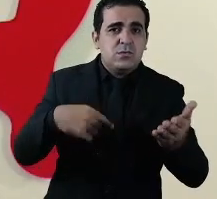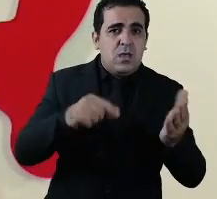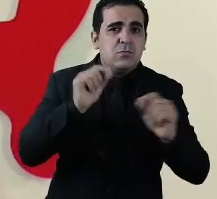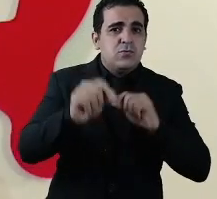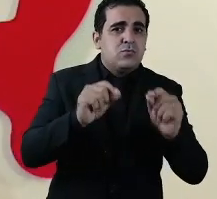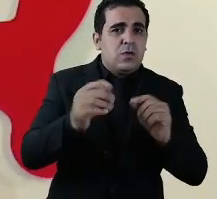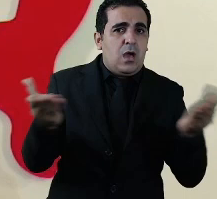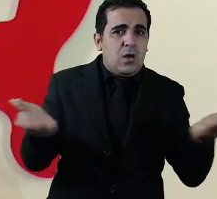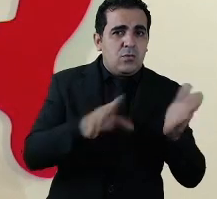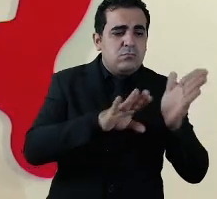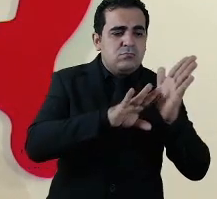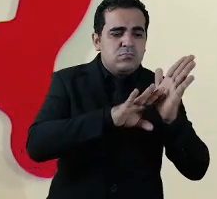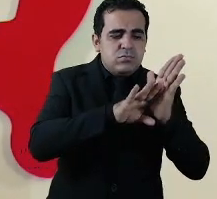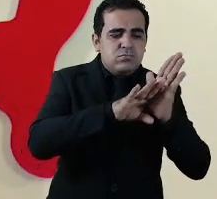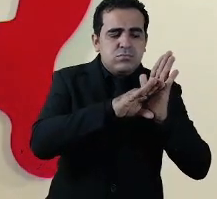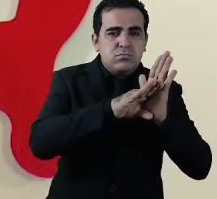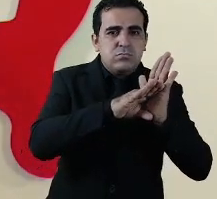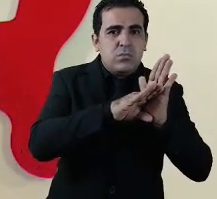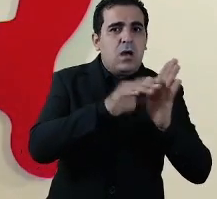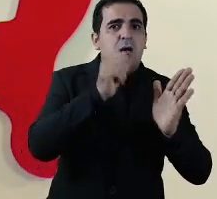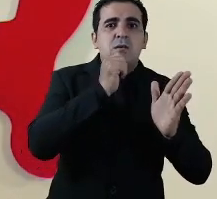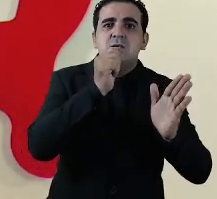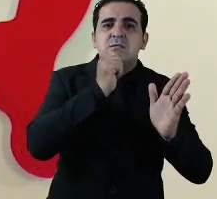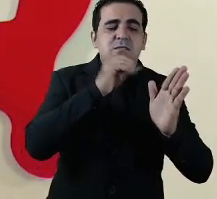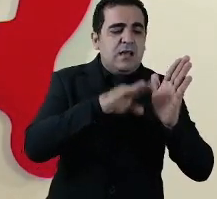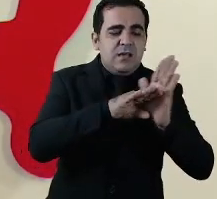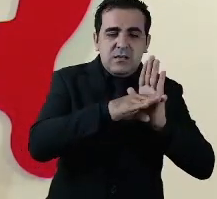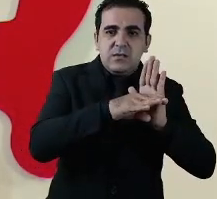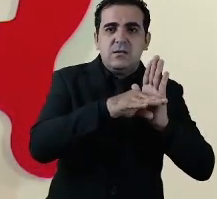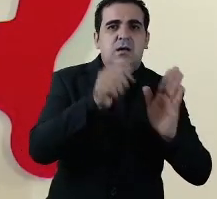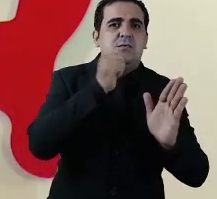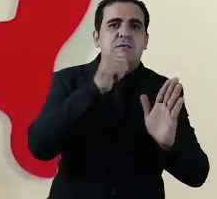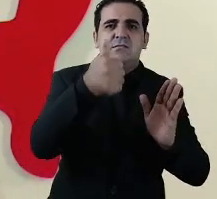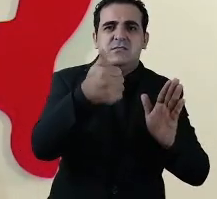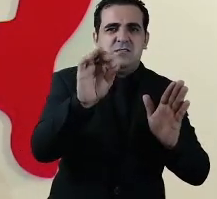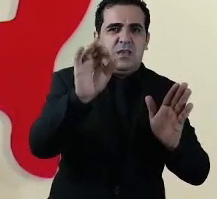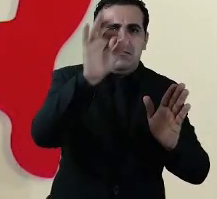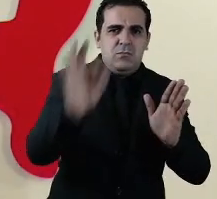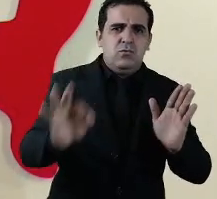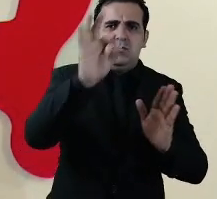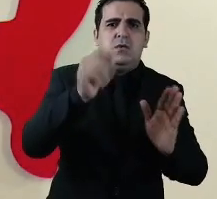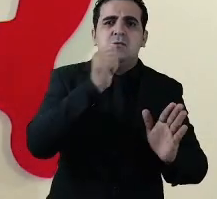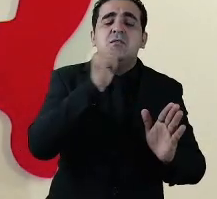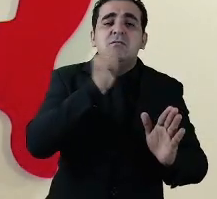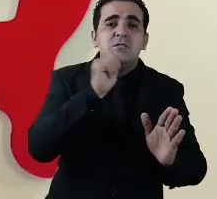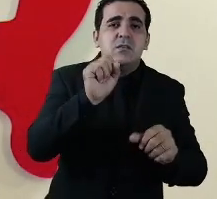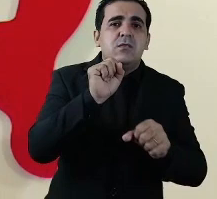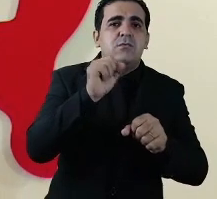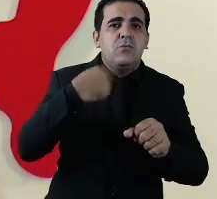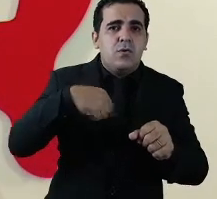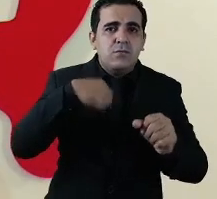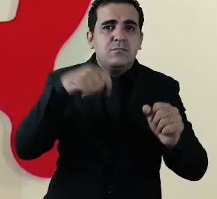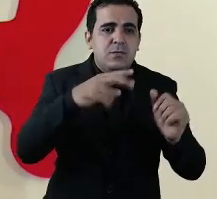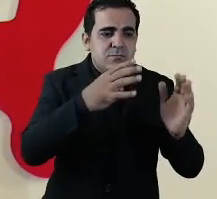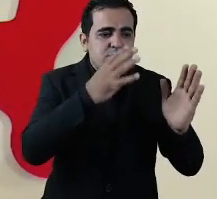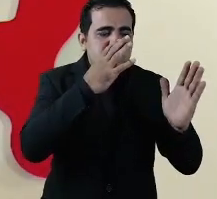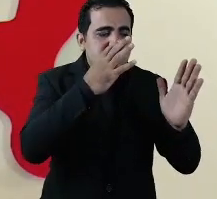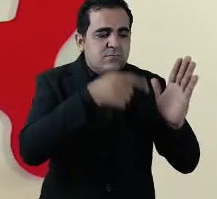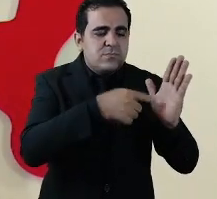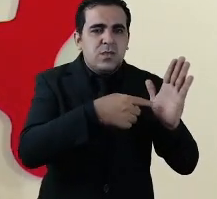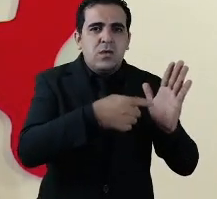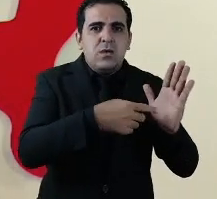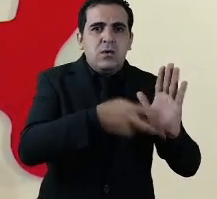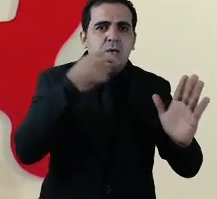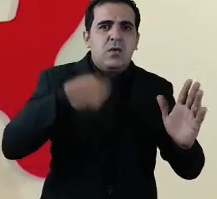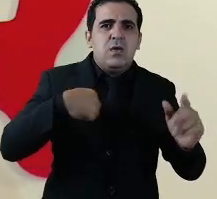uma tendência mas ela não está ainda 100% ratificada então nós precisamos continuar observando como eu faço